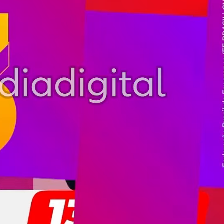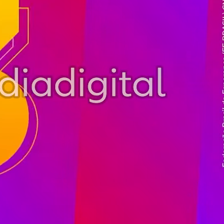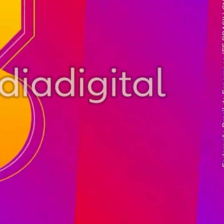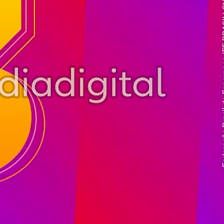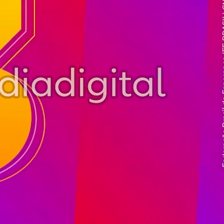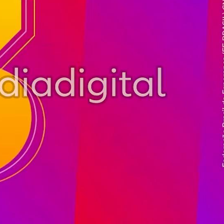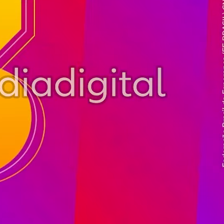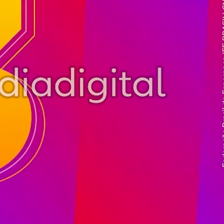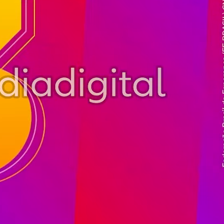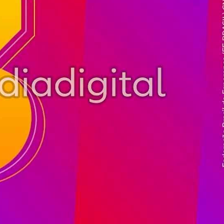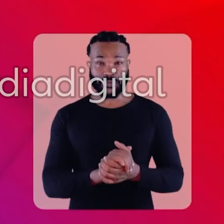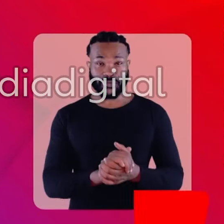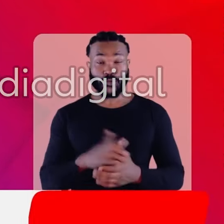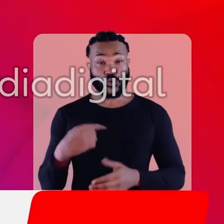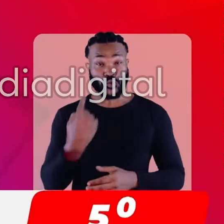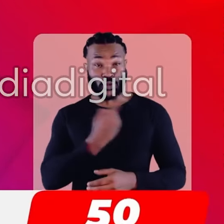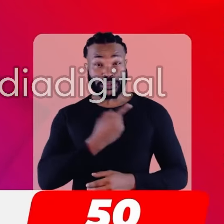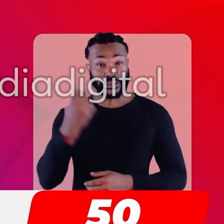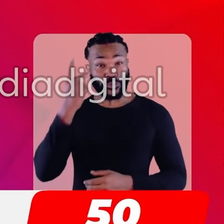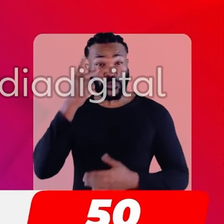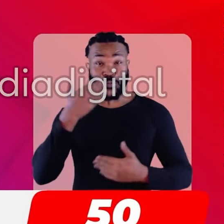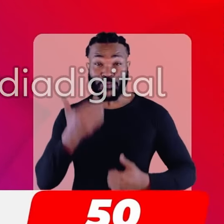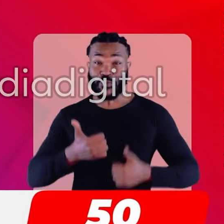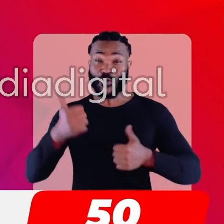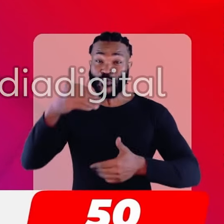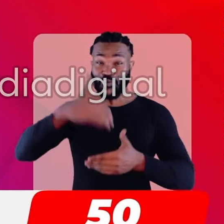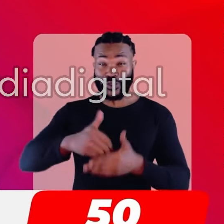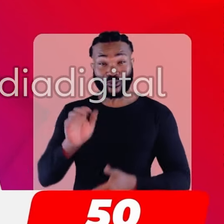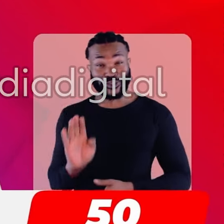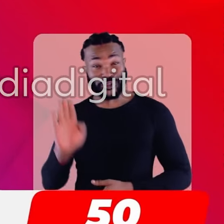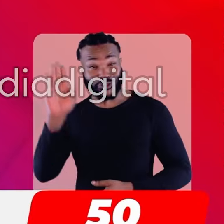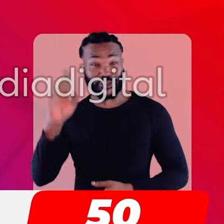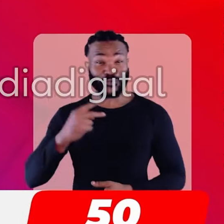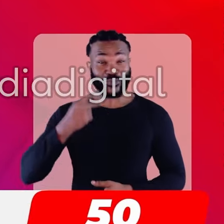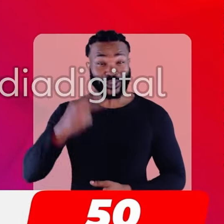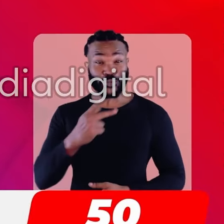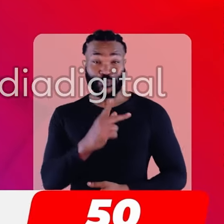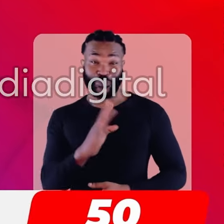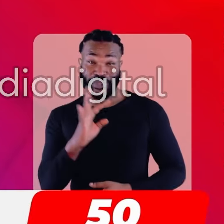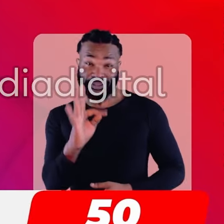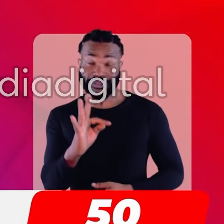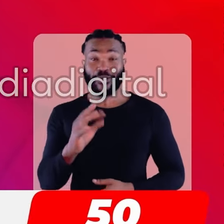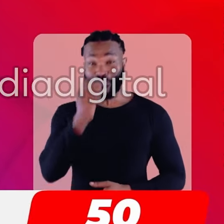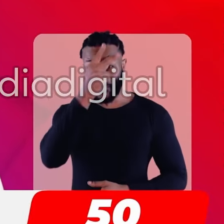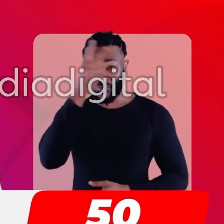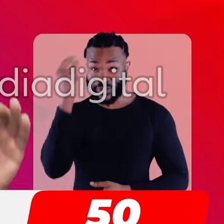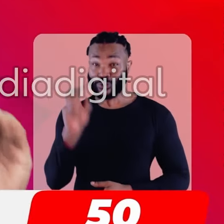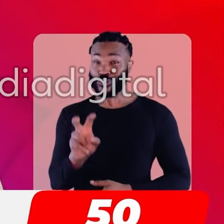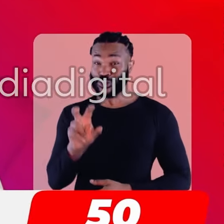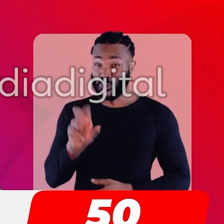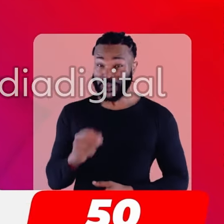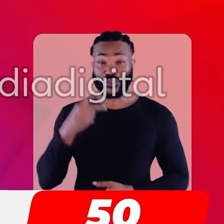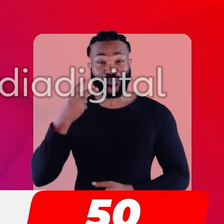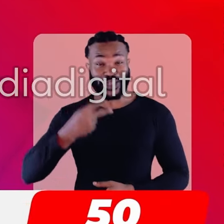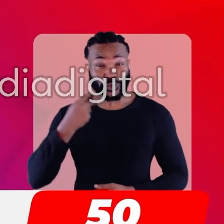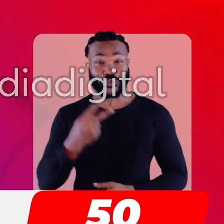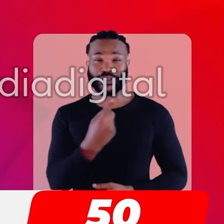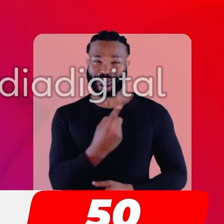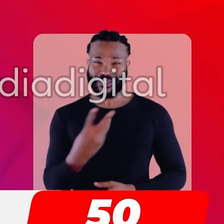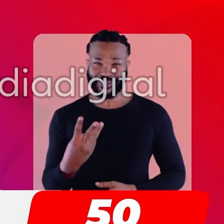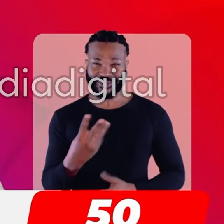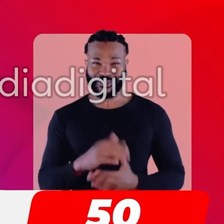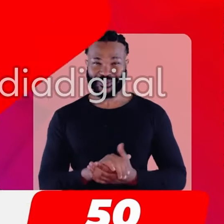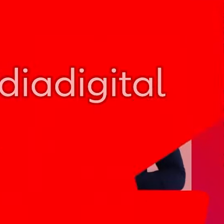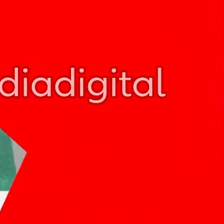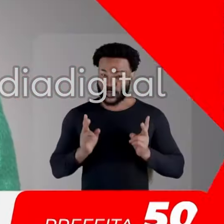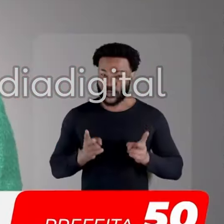Aperte o 13! Pra termos uma São Paulo melhor, vote nos candidatos a vereador do PT. Pra prefeita, 50. Pra vereador,